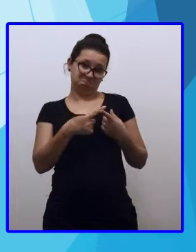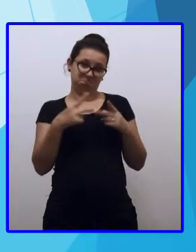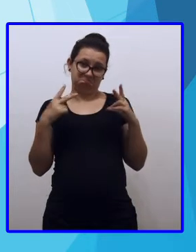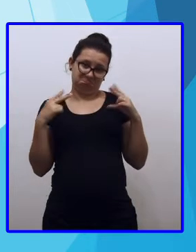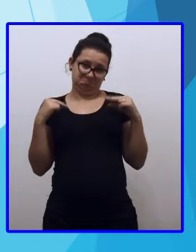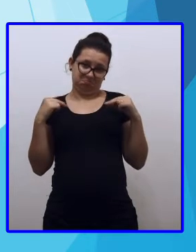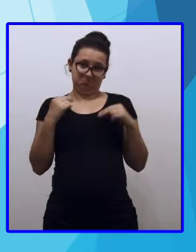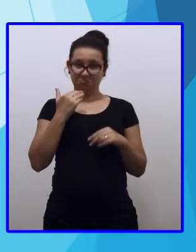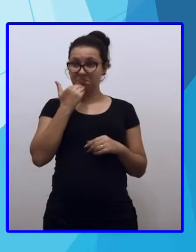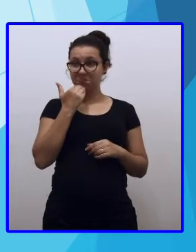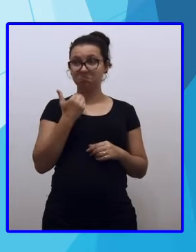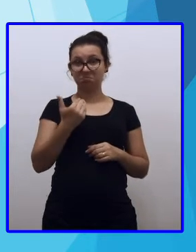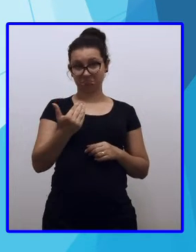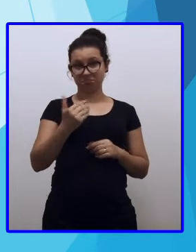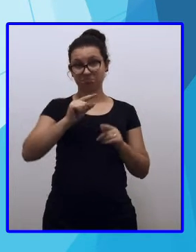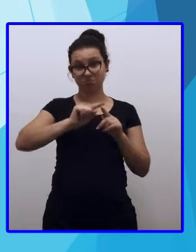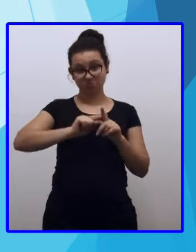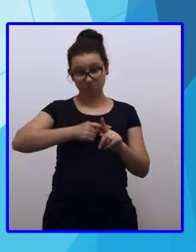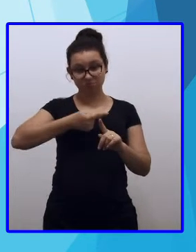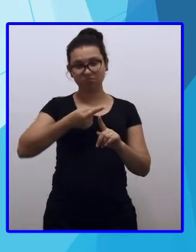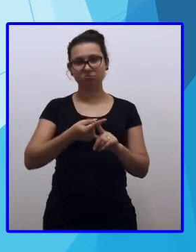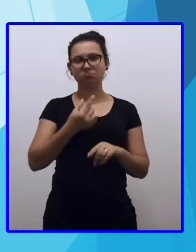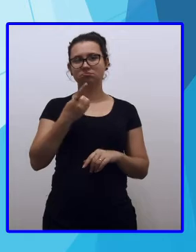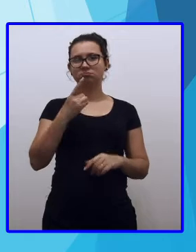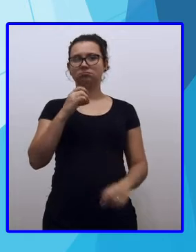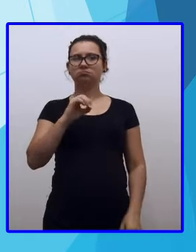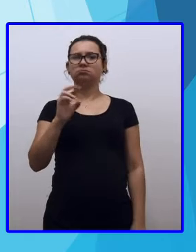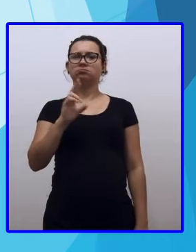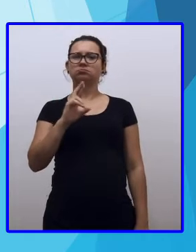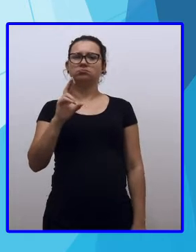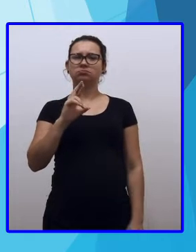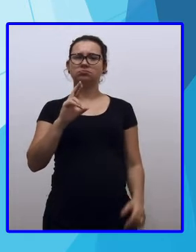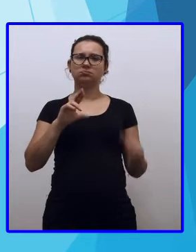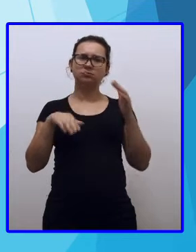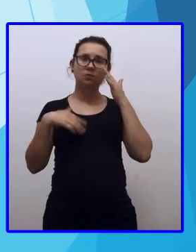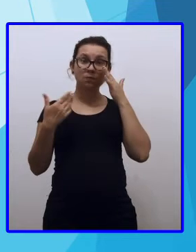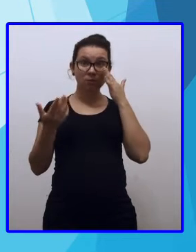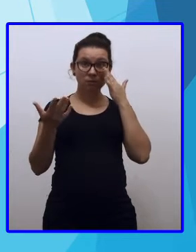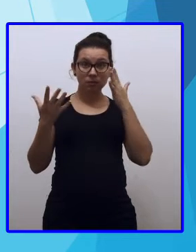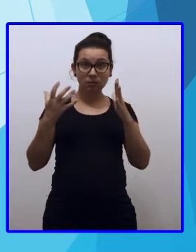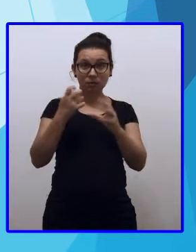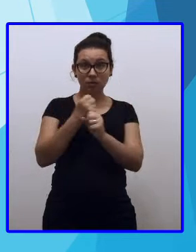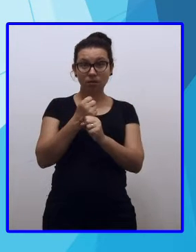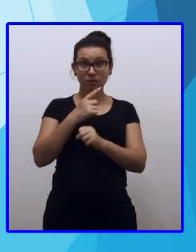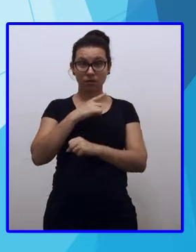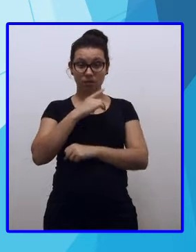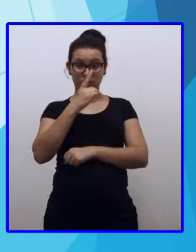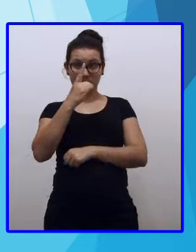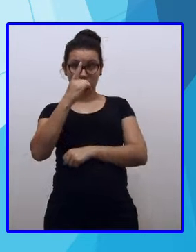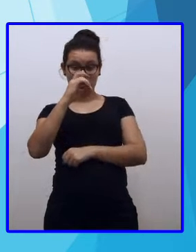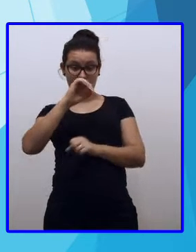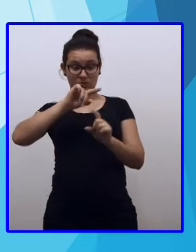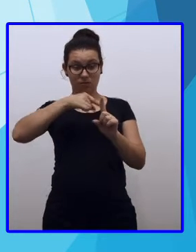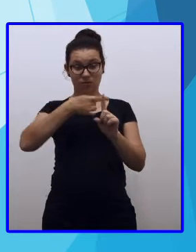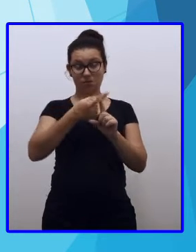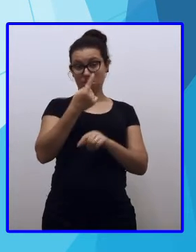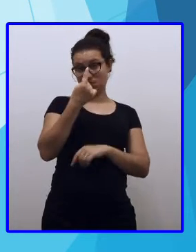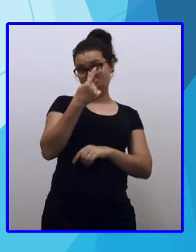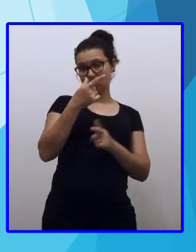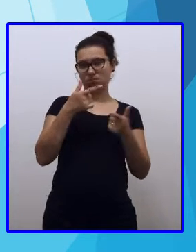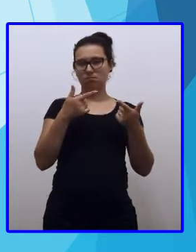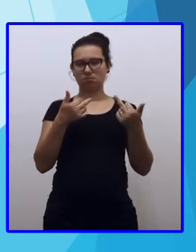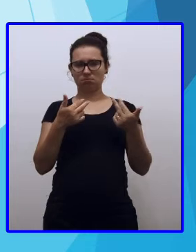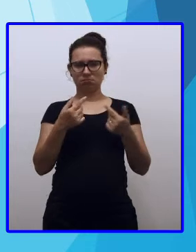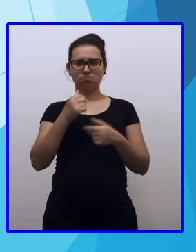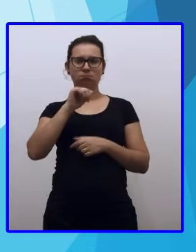tinha pedido, mais os R$,00. Na hora que a gente junta aqui, tem 10 mais 1, 11. 11